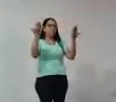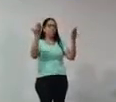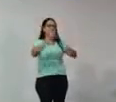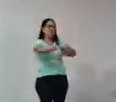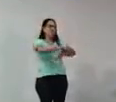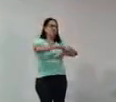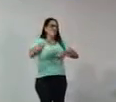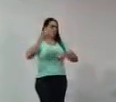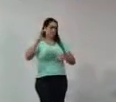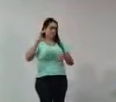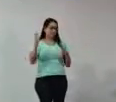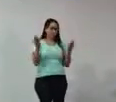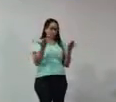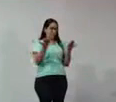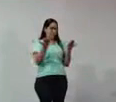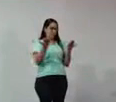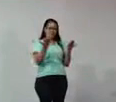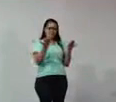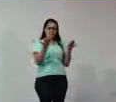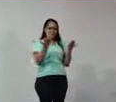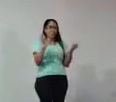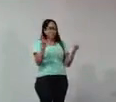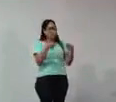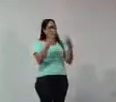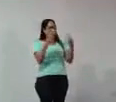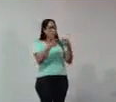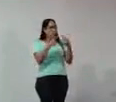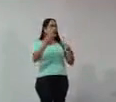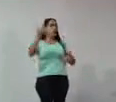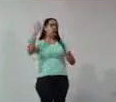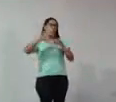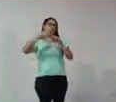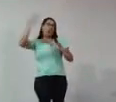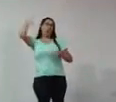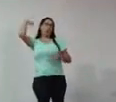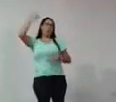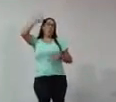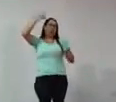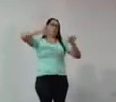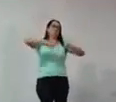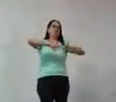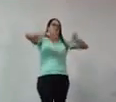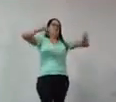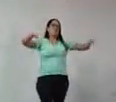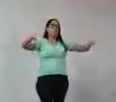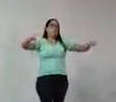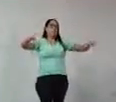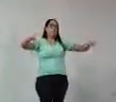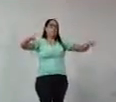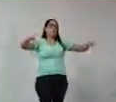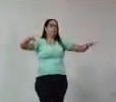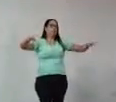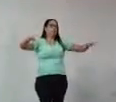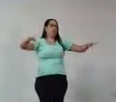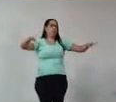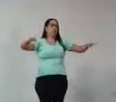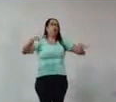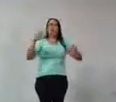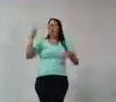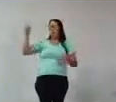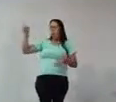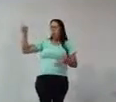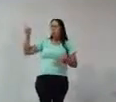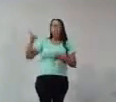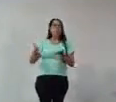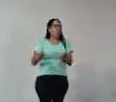É como se fossem campos completamente separados. Então, ele tem e